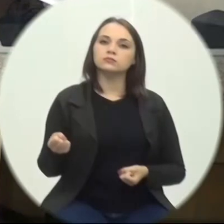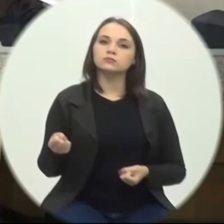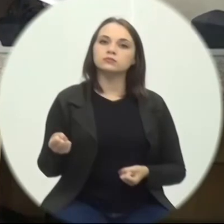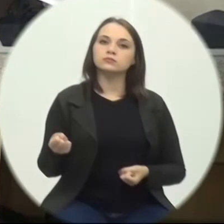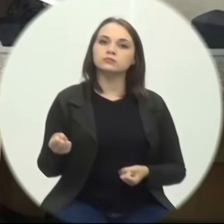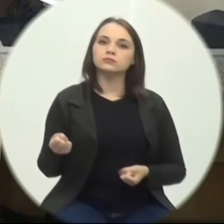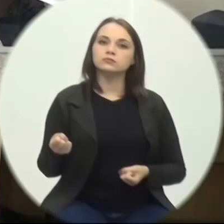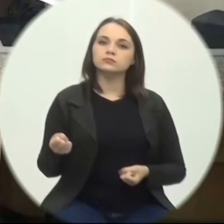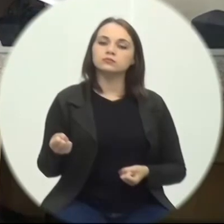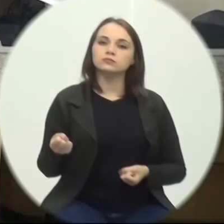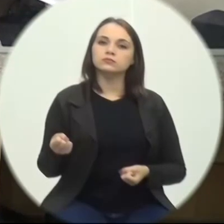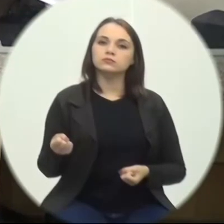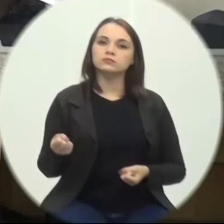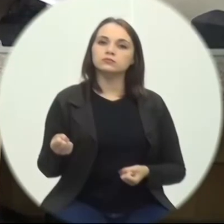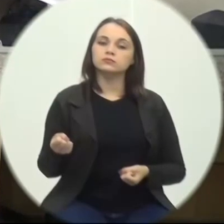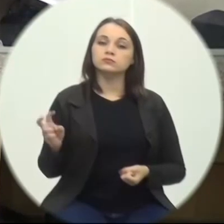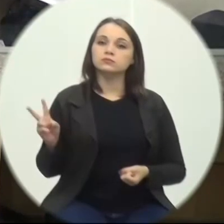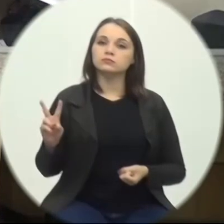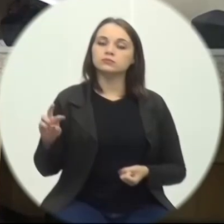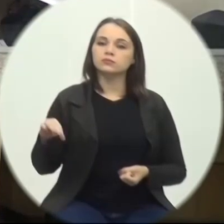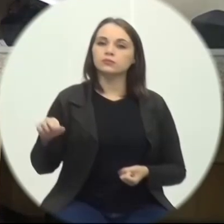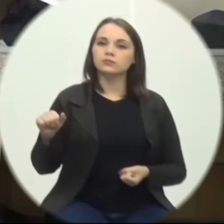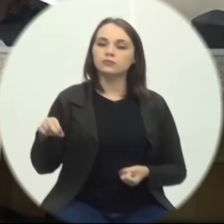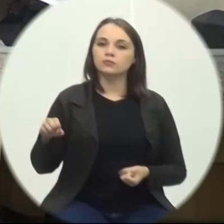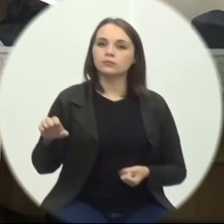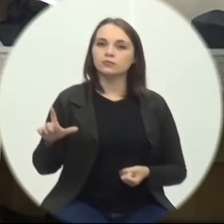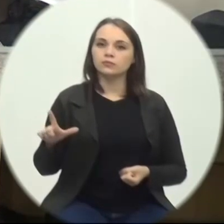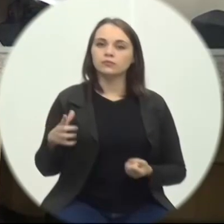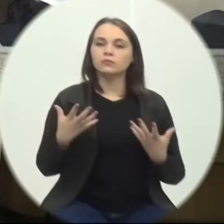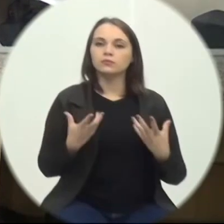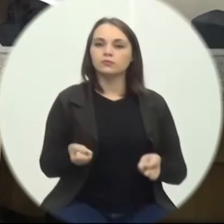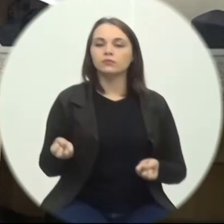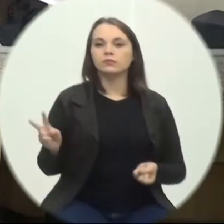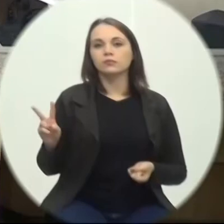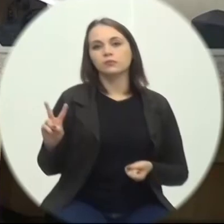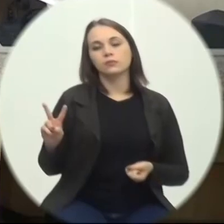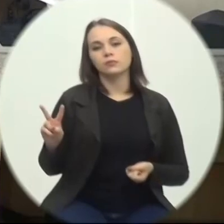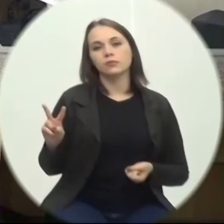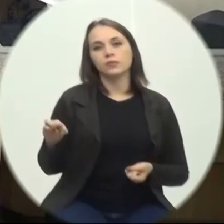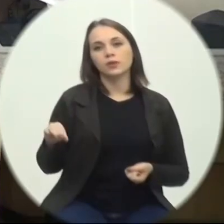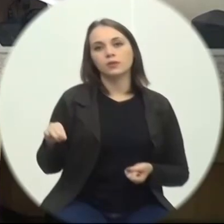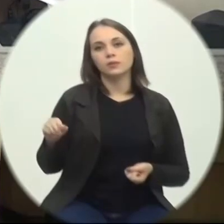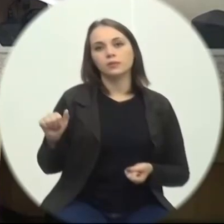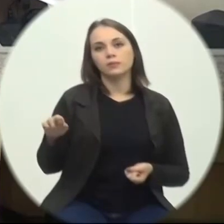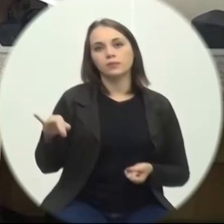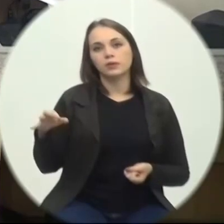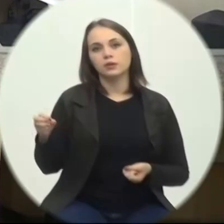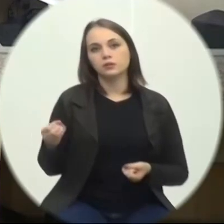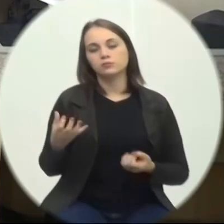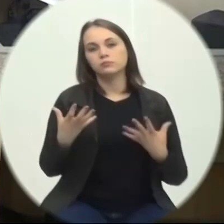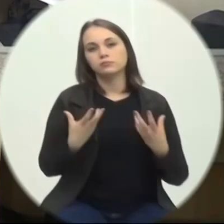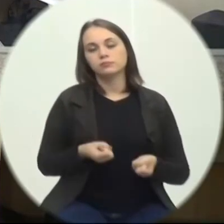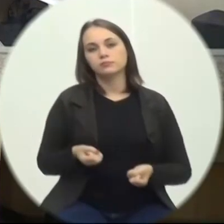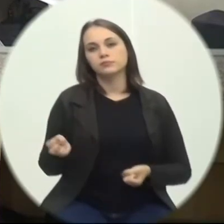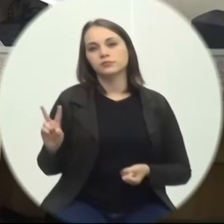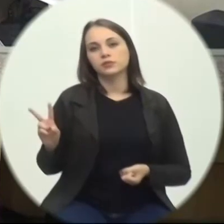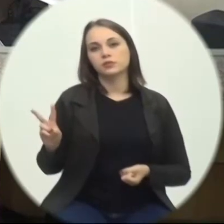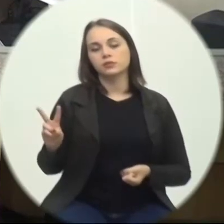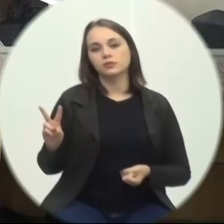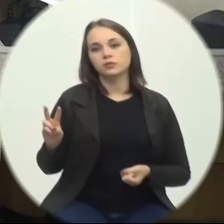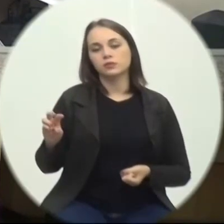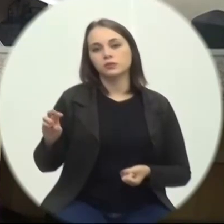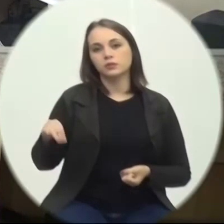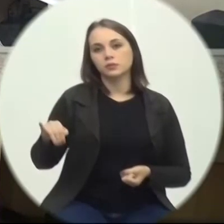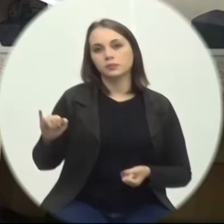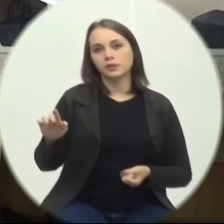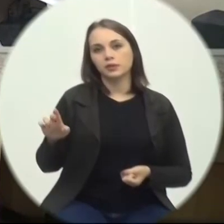acontece vereador Manuel Rosencki a favor vereador Marcio Darós a favor vereador Miguel